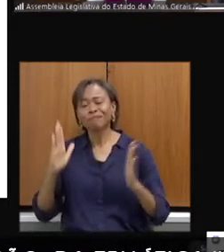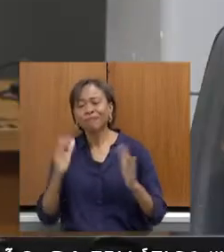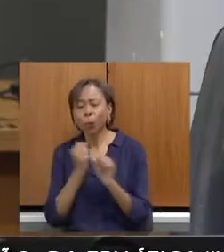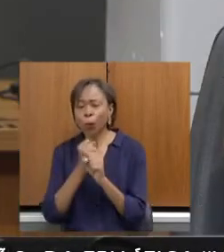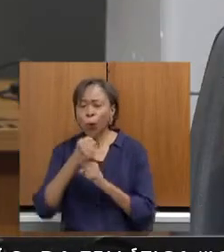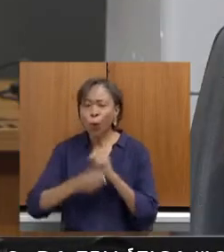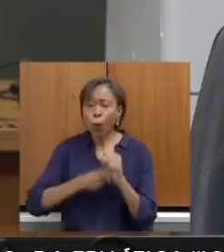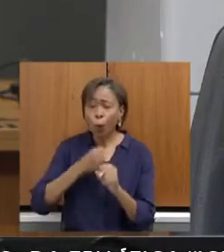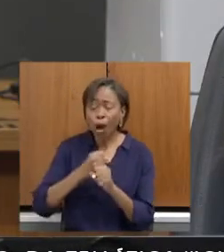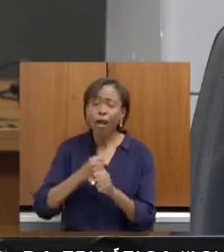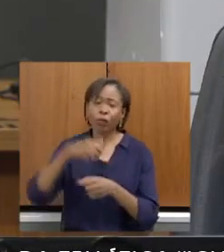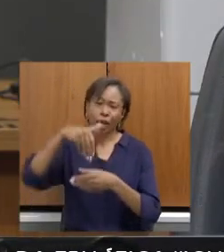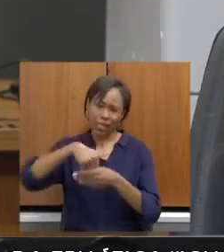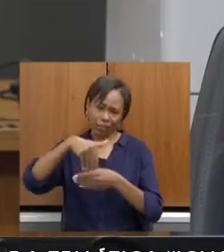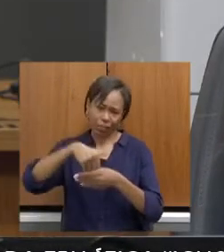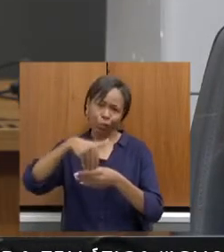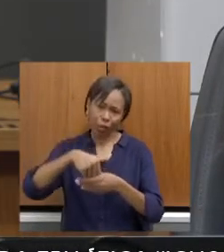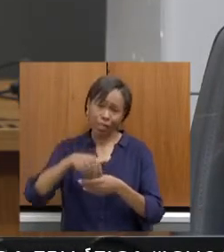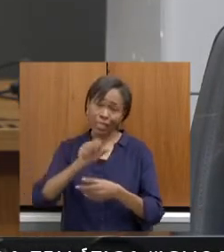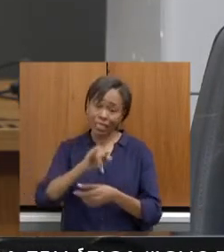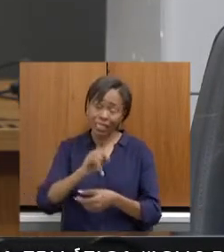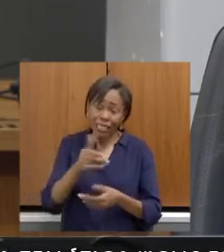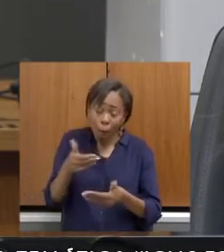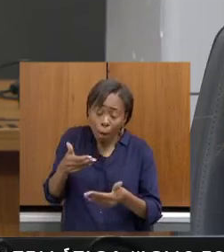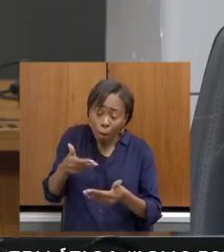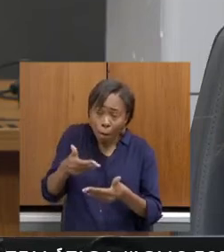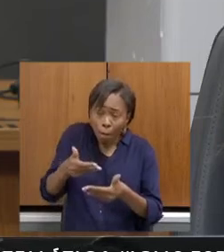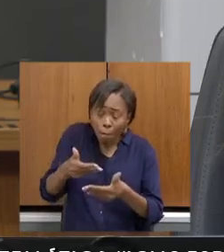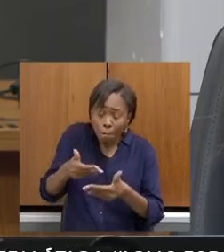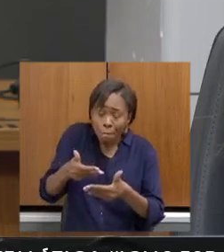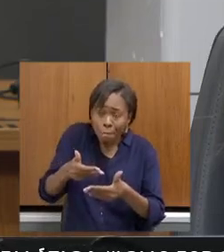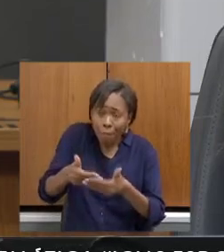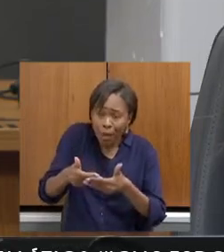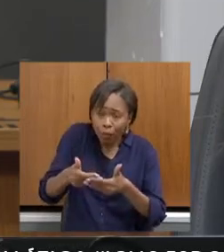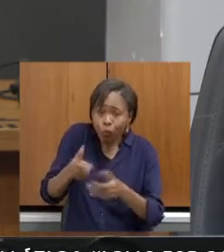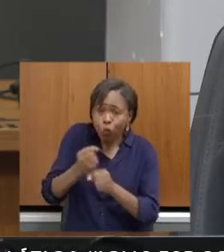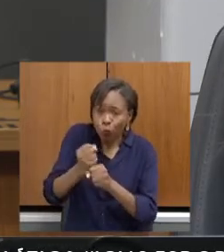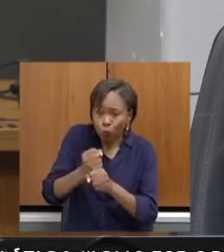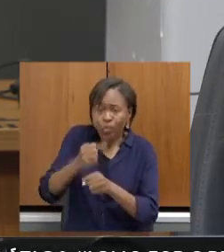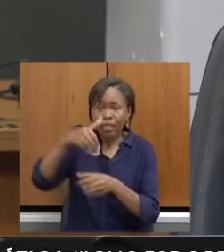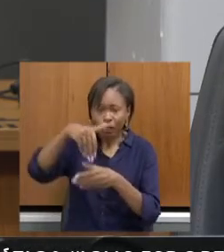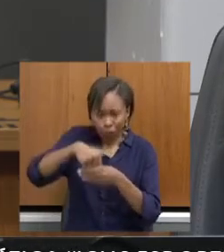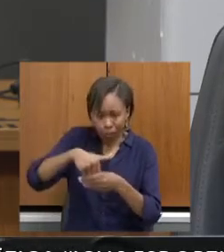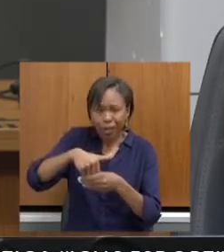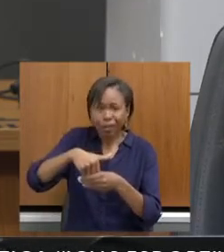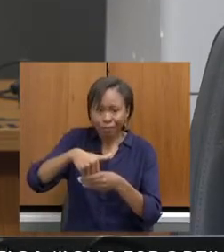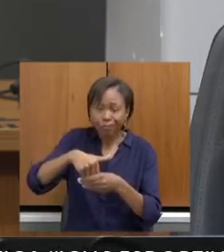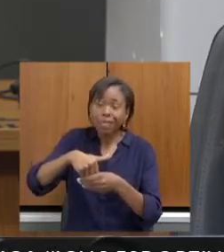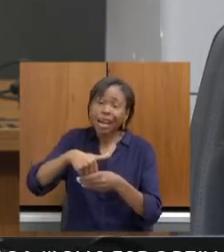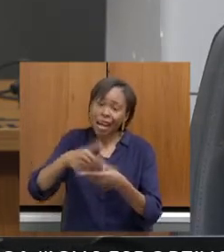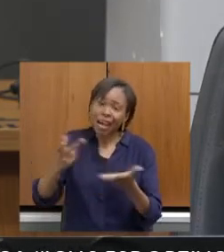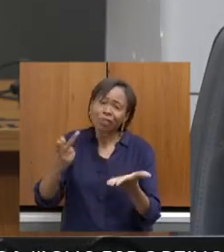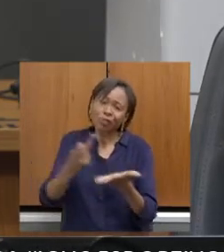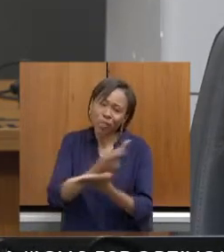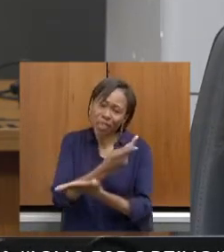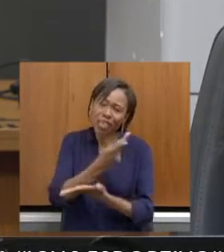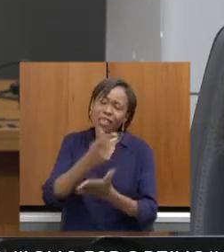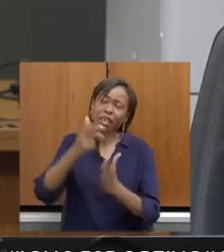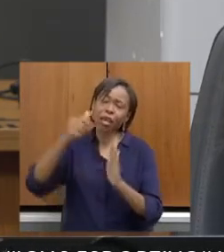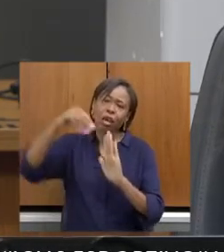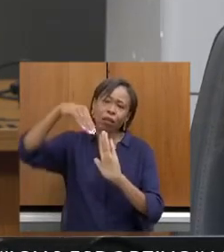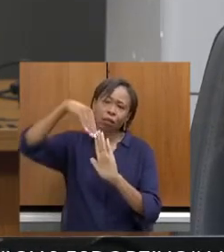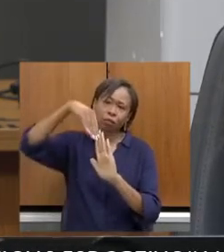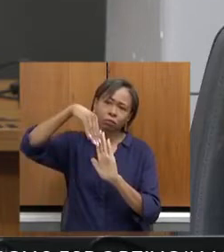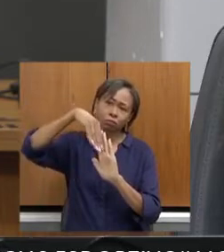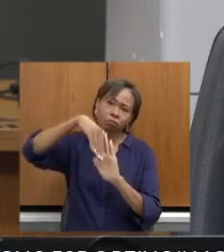quanto mais próximo do ano eleitoral municipal, há uma queda, porque aquela